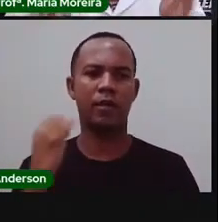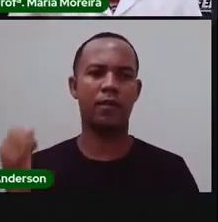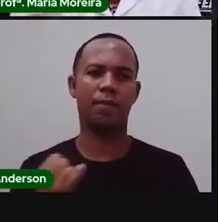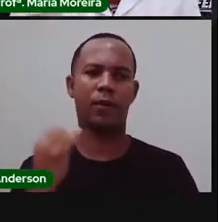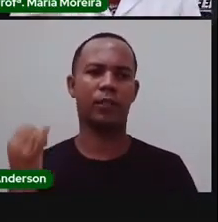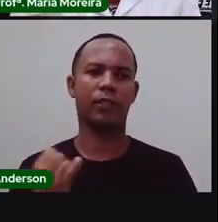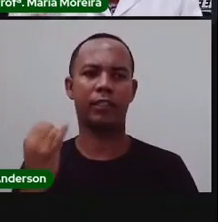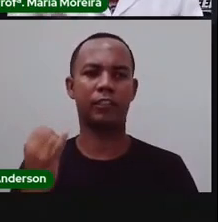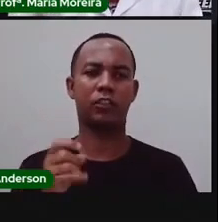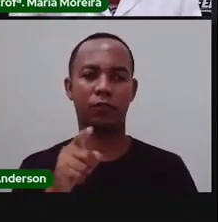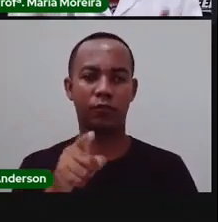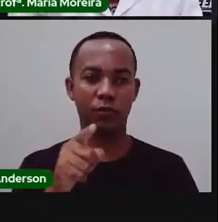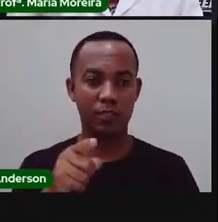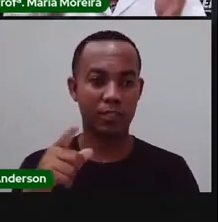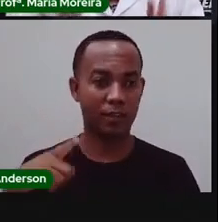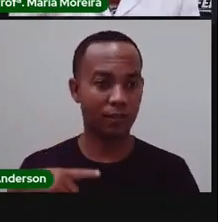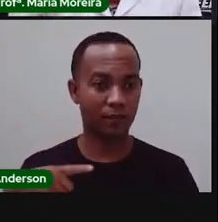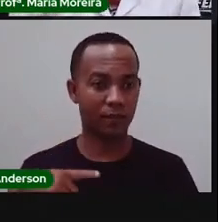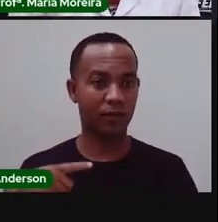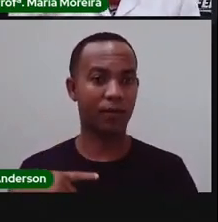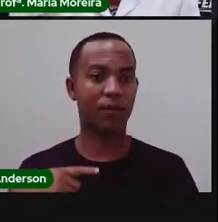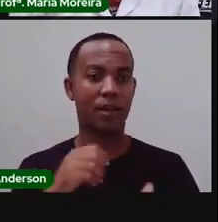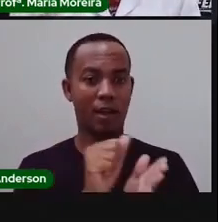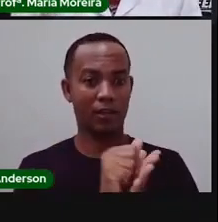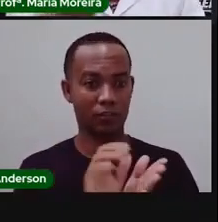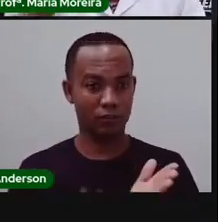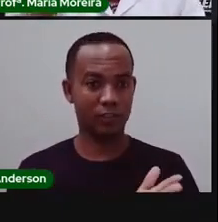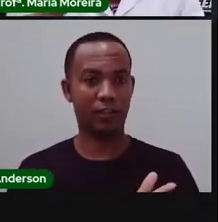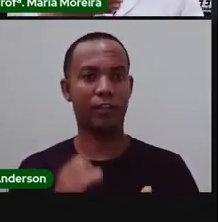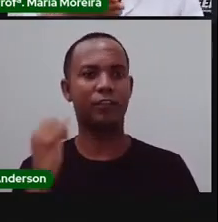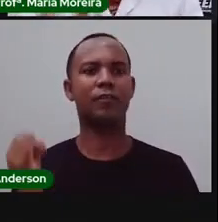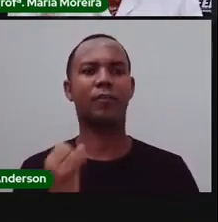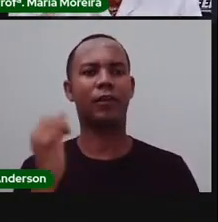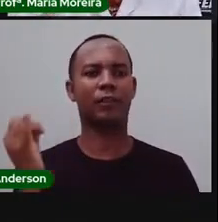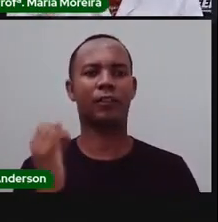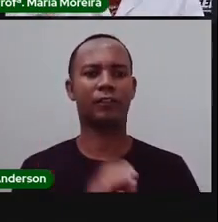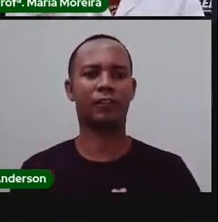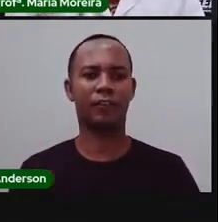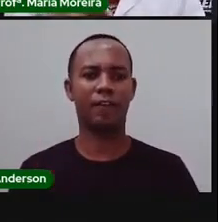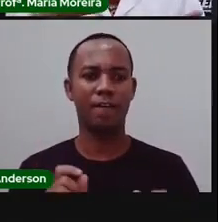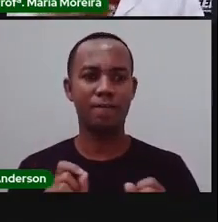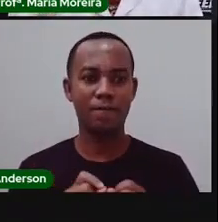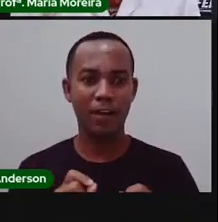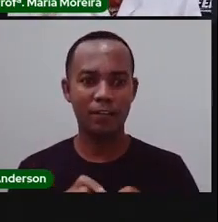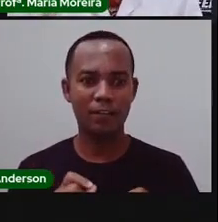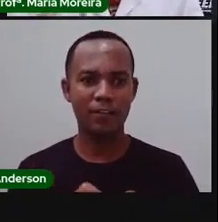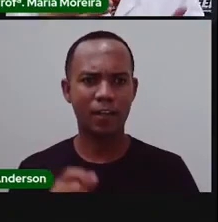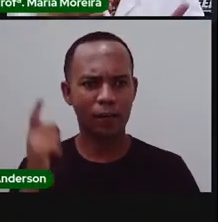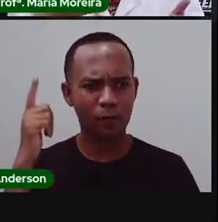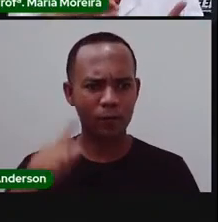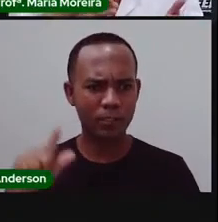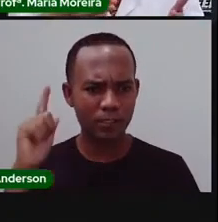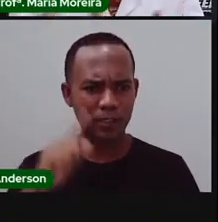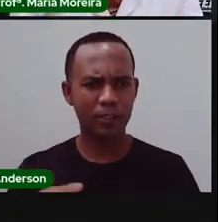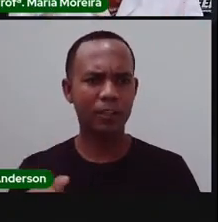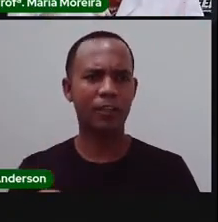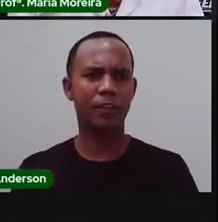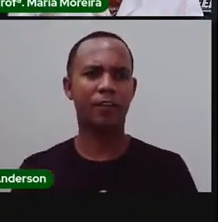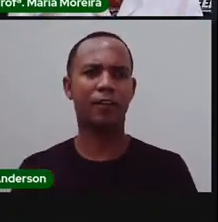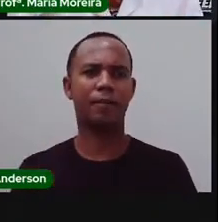realize. Porque lembra que a Pró Maria sempre fala com vocês. O importante é fazer. O importante é tentar. O importante é